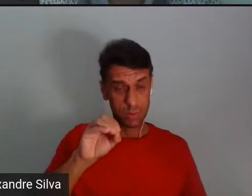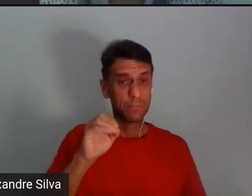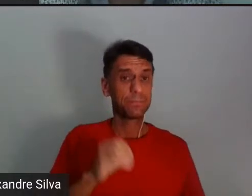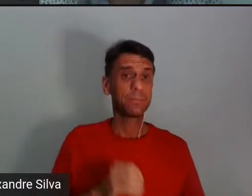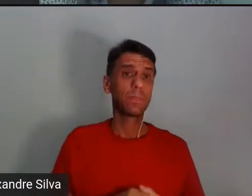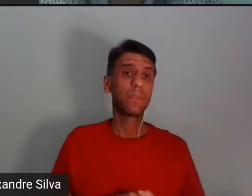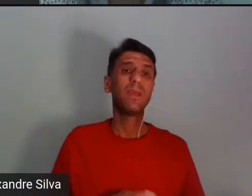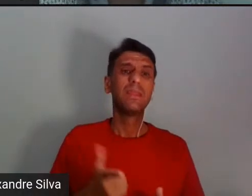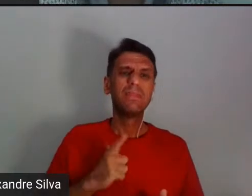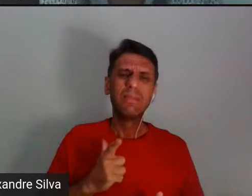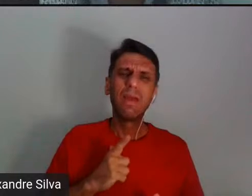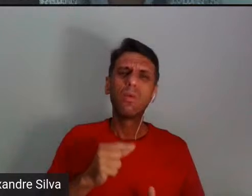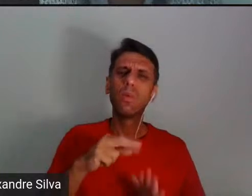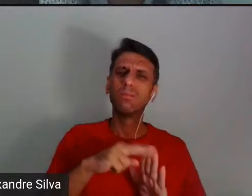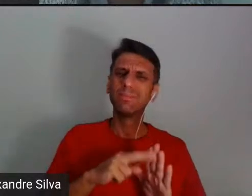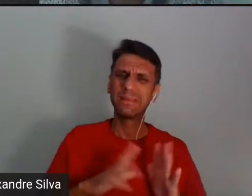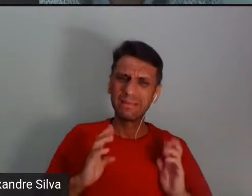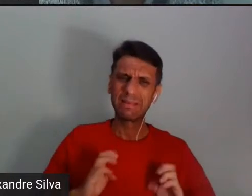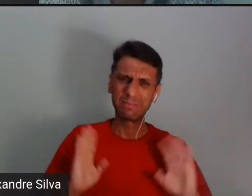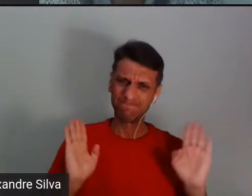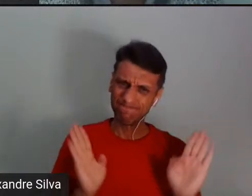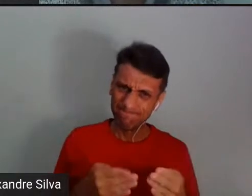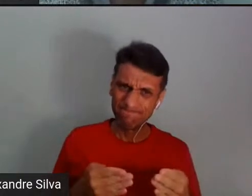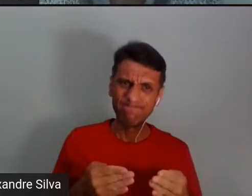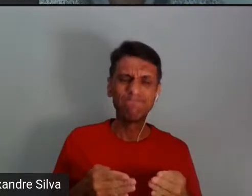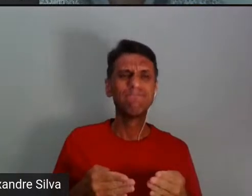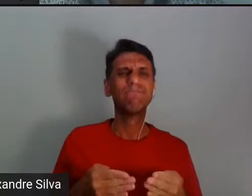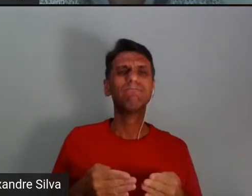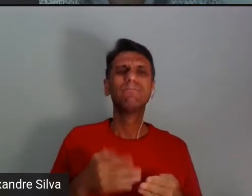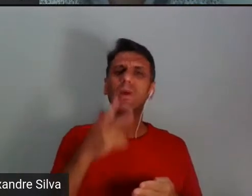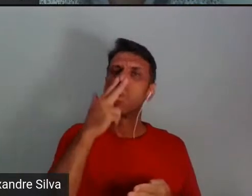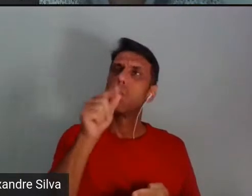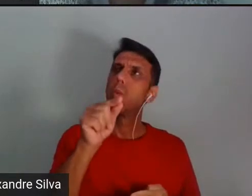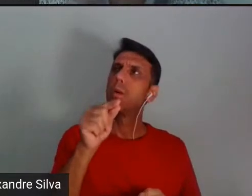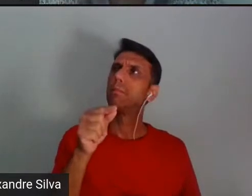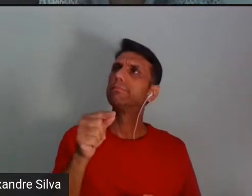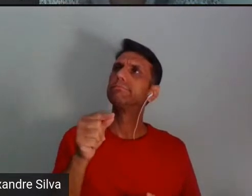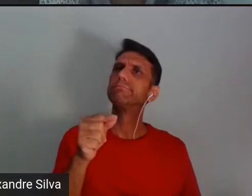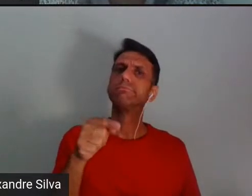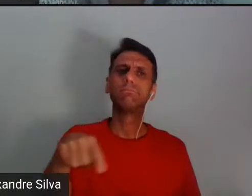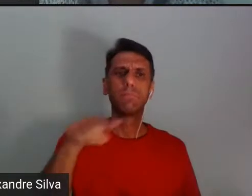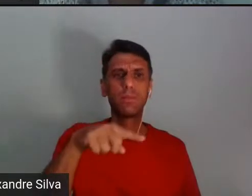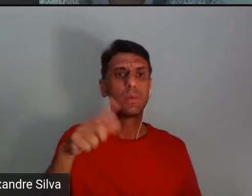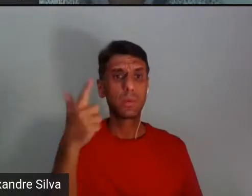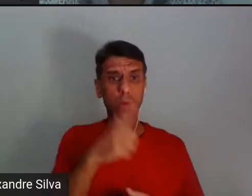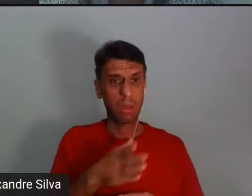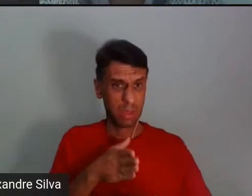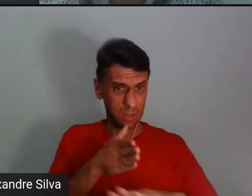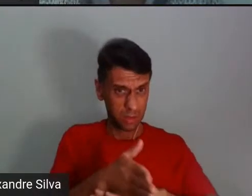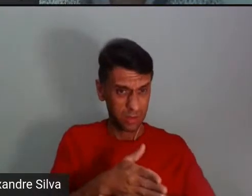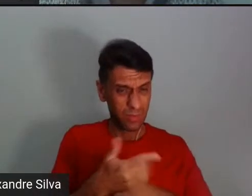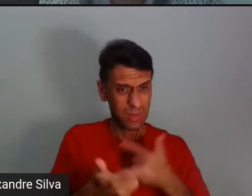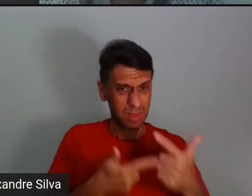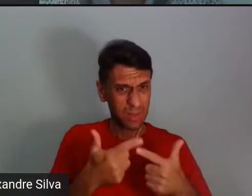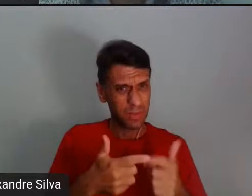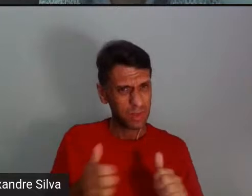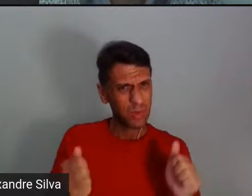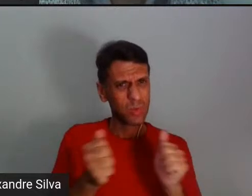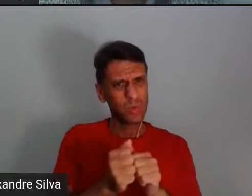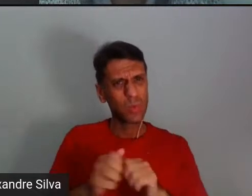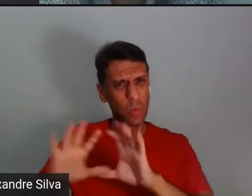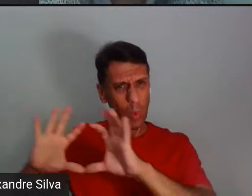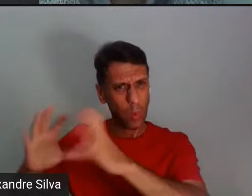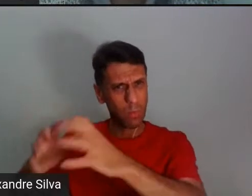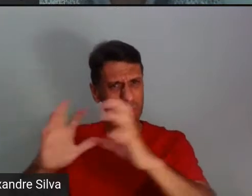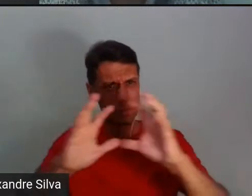critérios éticos que são tão fechados, né? De, para você adentrar, você fazer um trabalho junto com as comunidades, né?